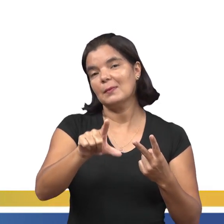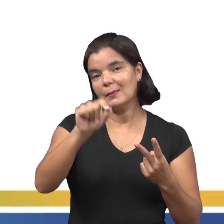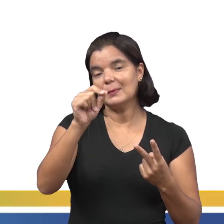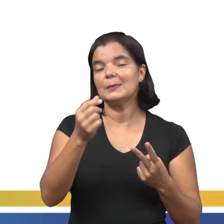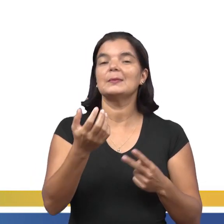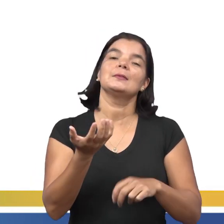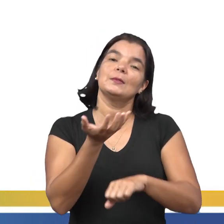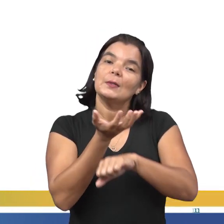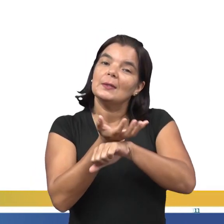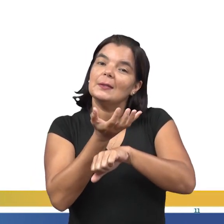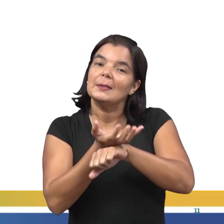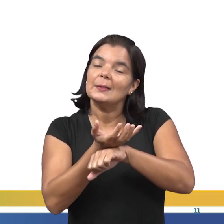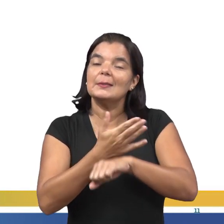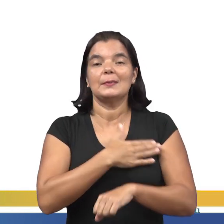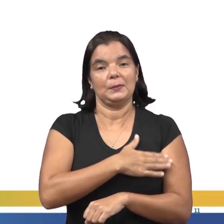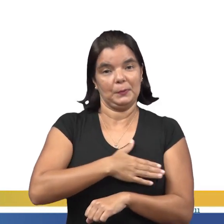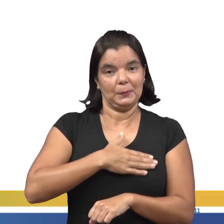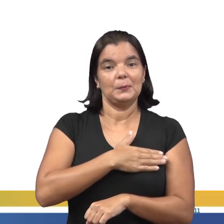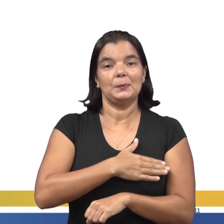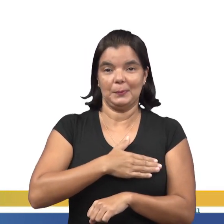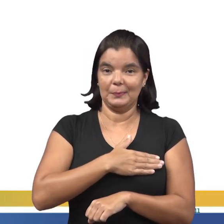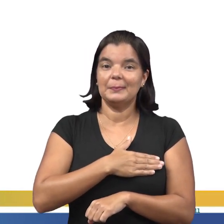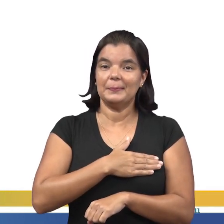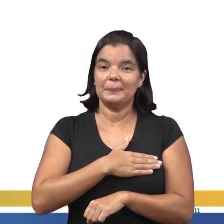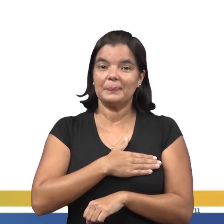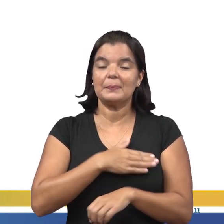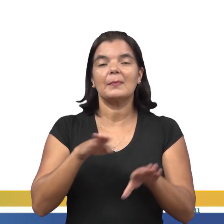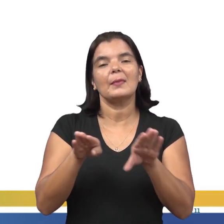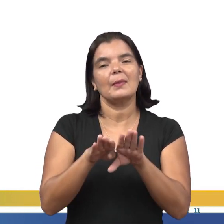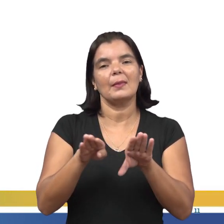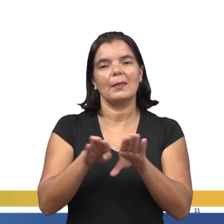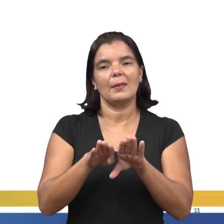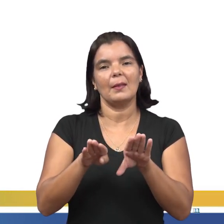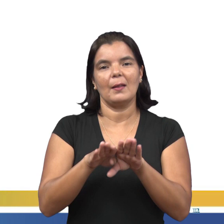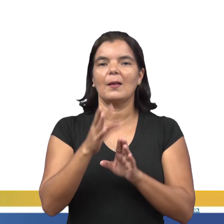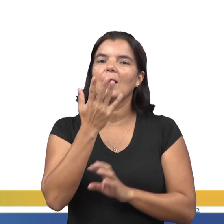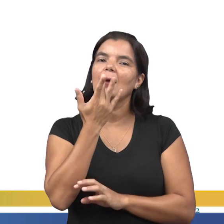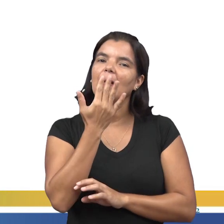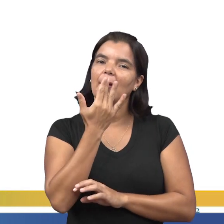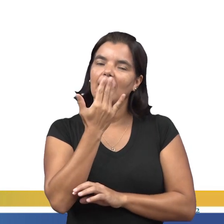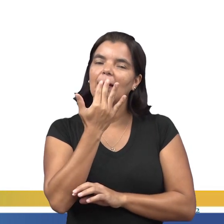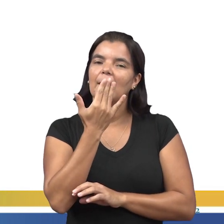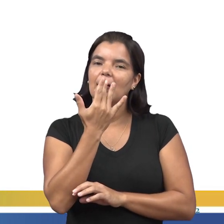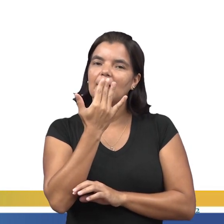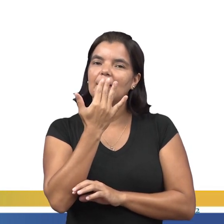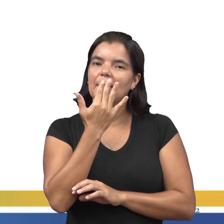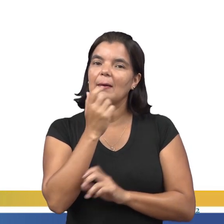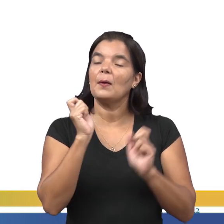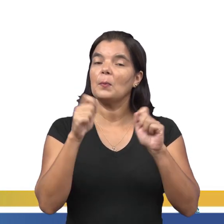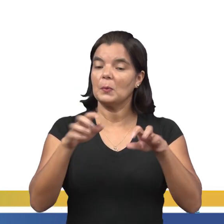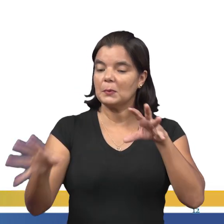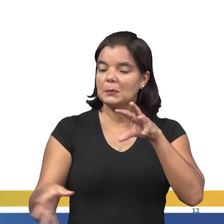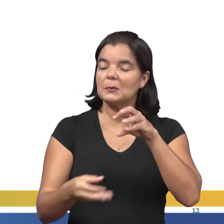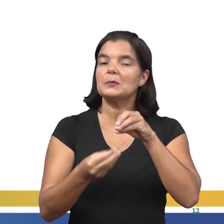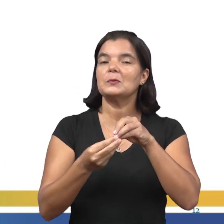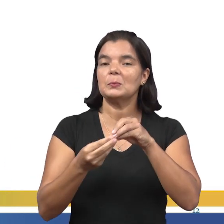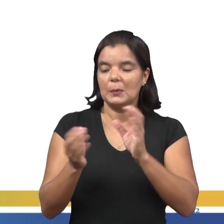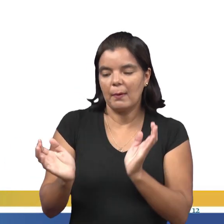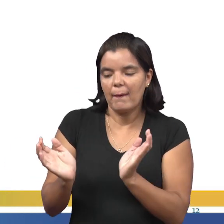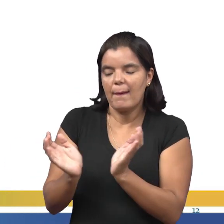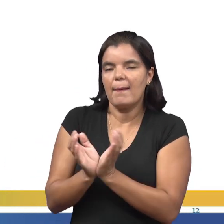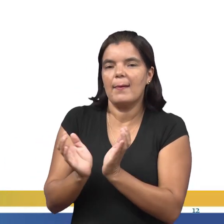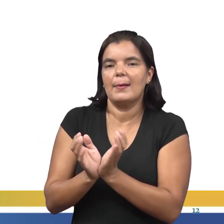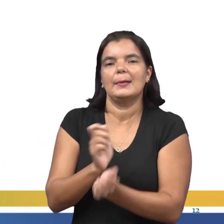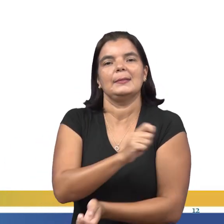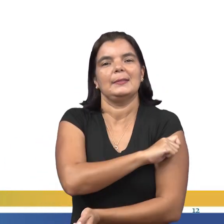A disciplina predileta foi um critério e também a cor. Podemos resumir que esse agrupamento